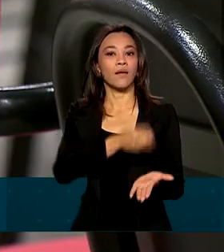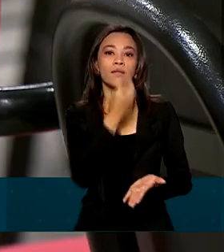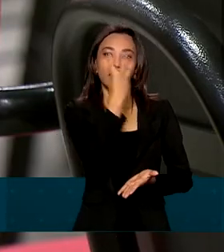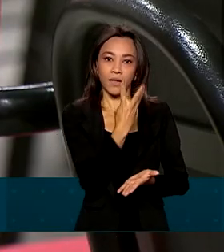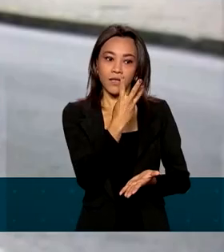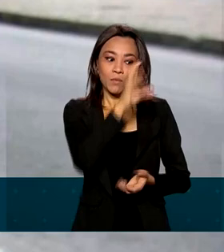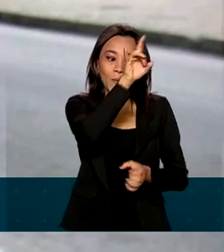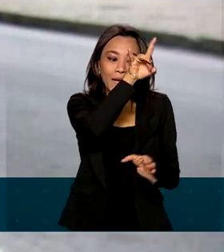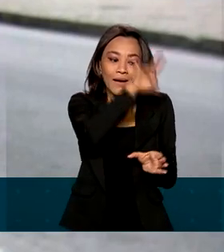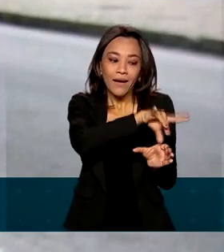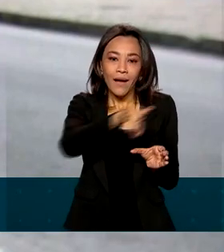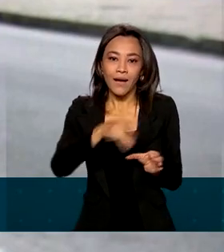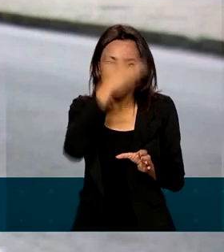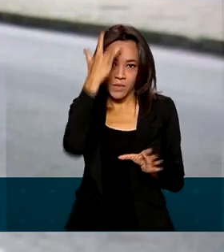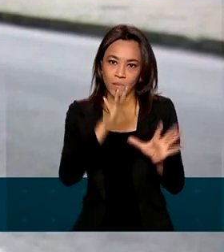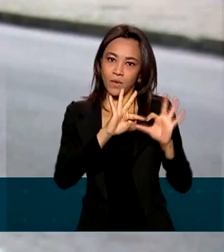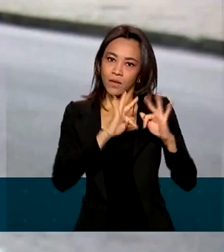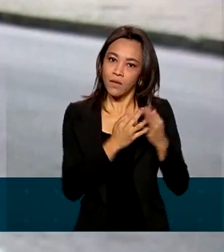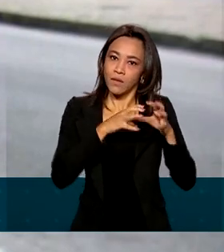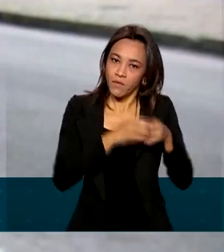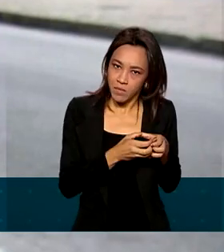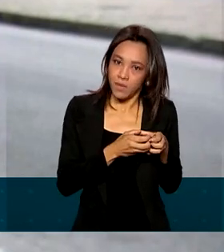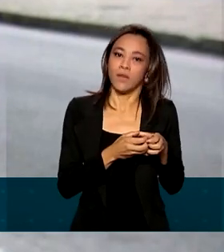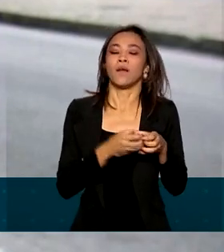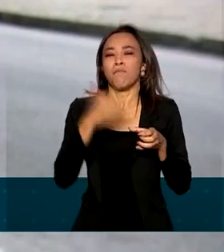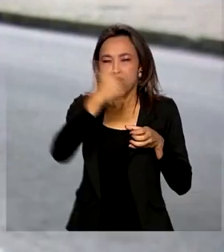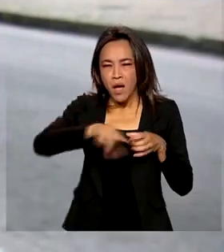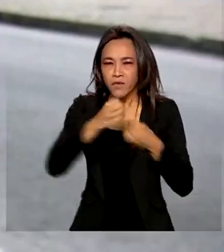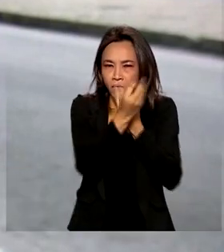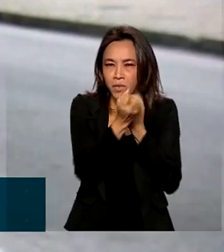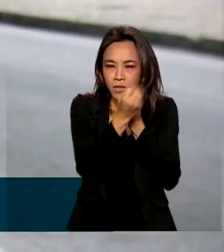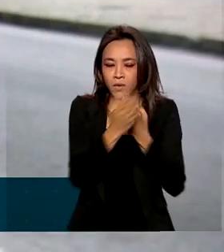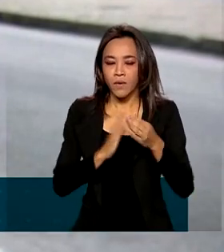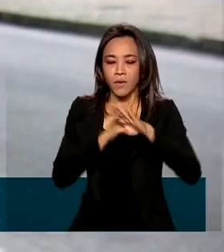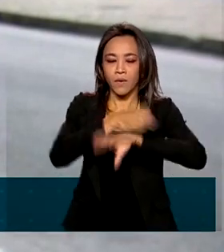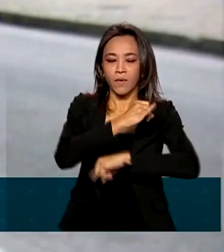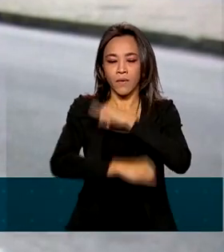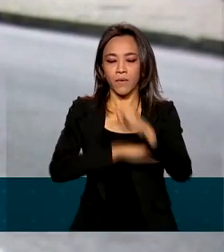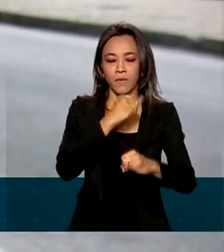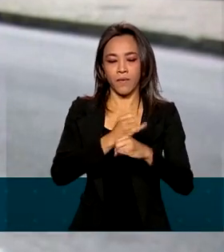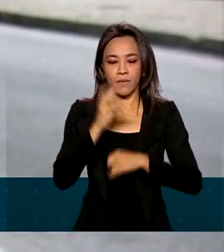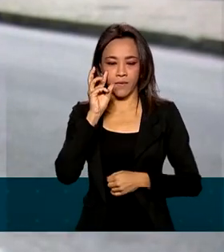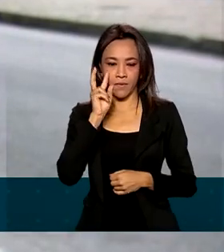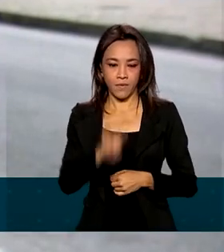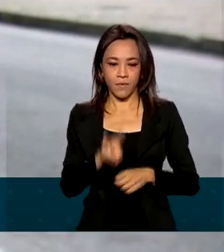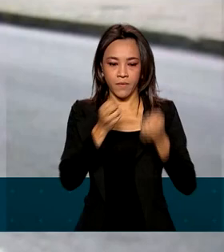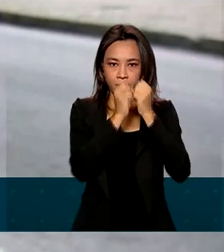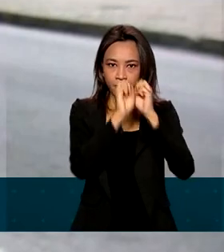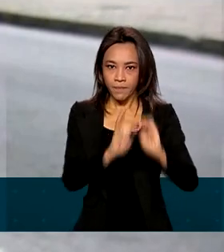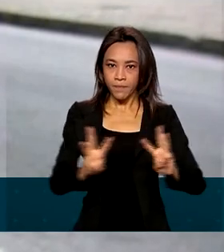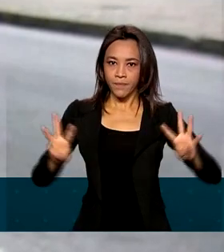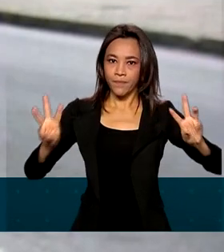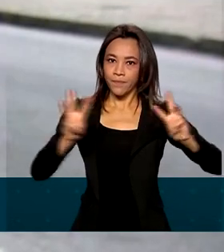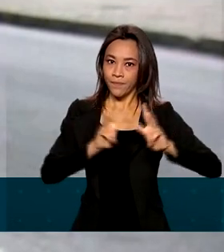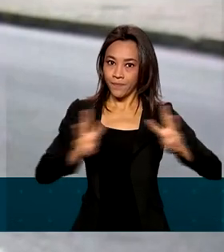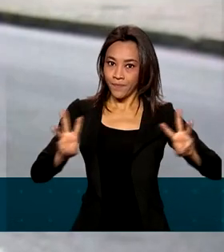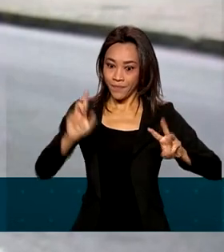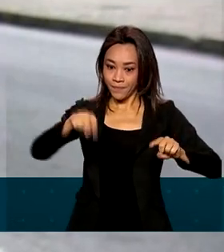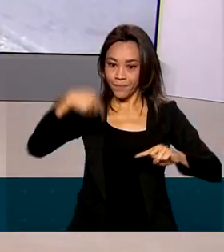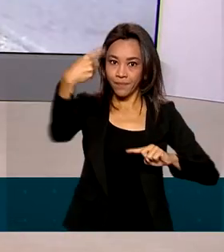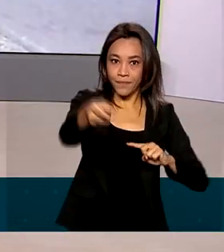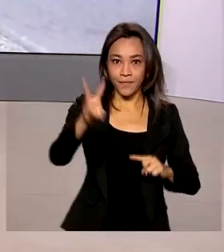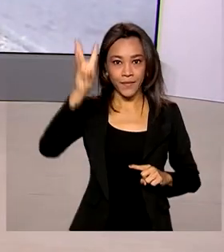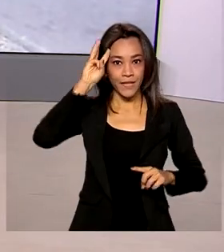por pessoa da família. Para mais informações, é só acessar o portal do Fies na internet. O resultado vai ser divulgado na terça-feira.